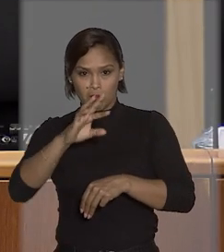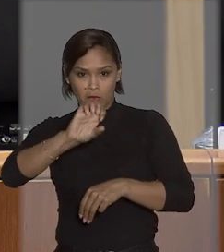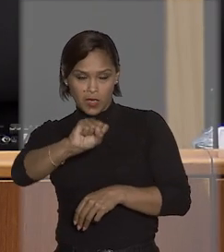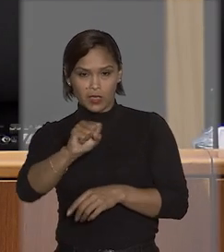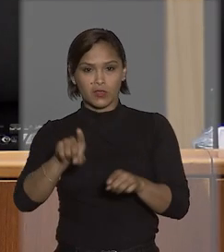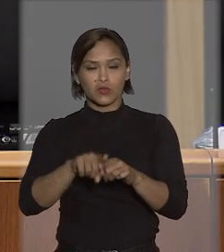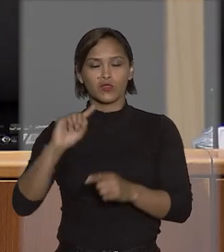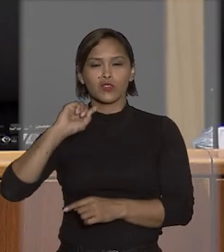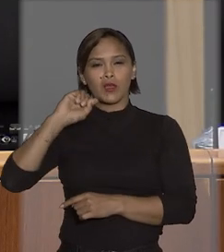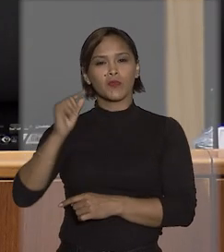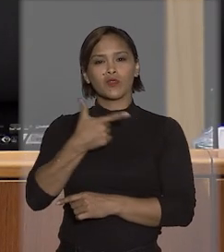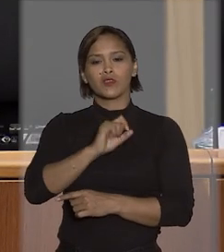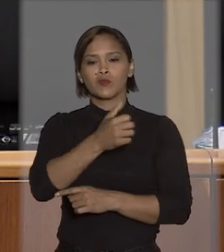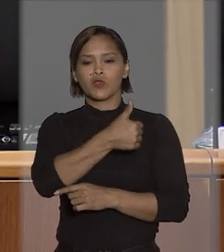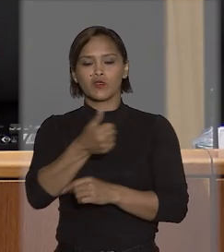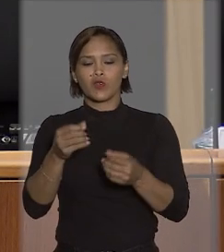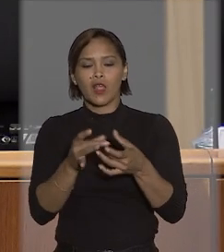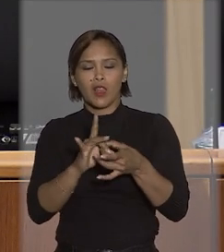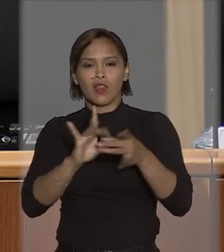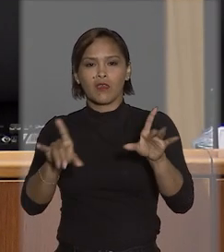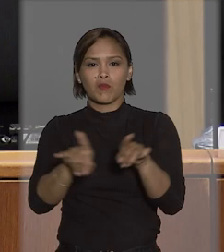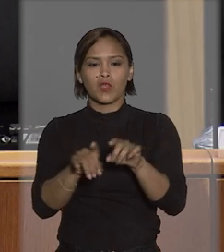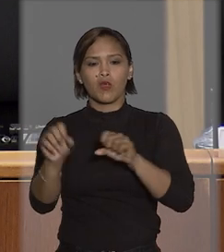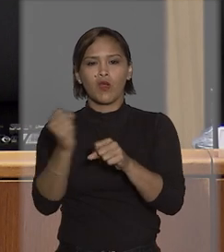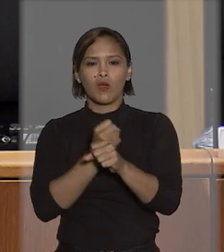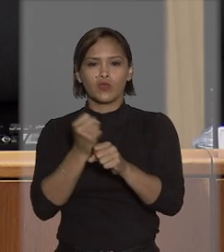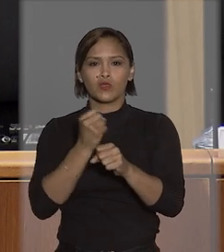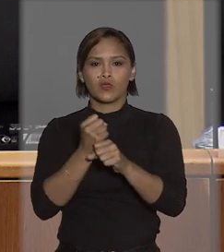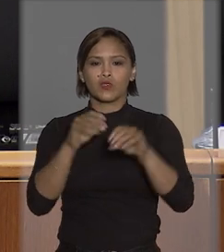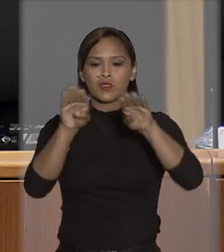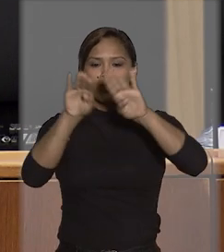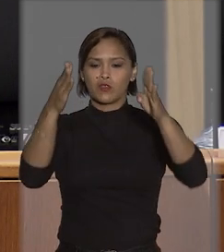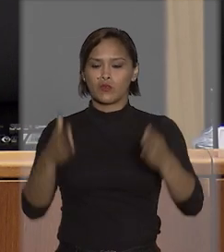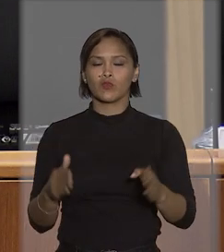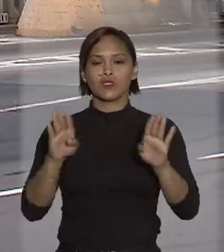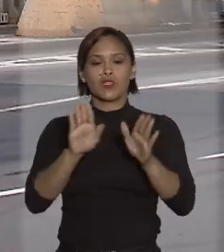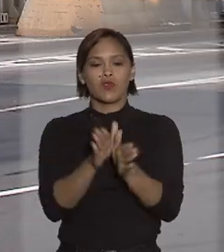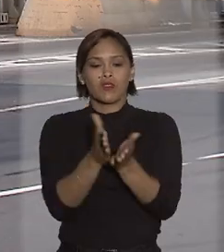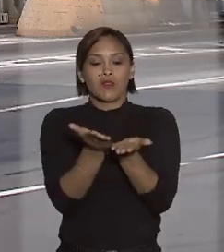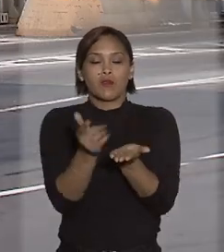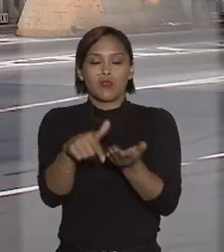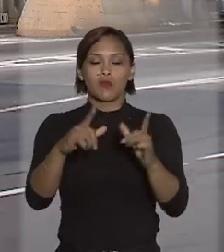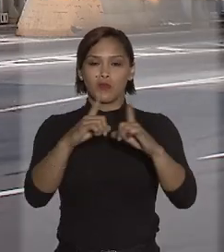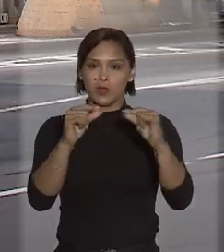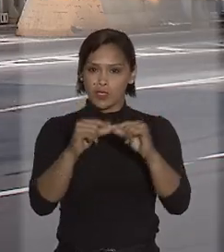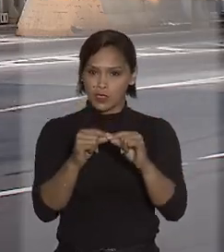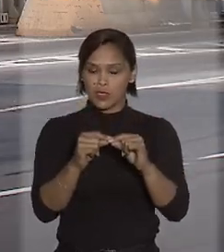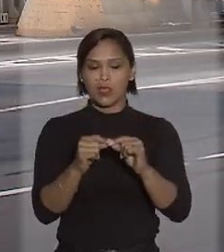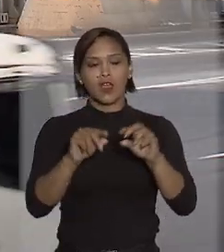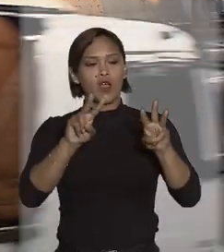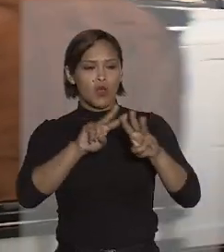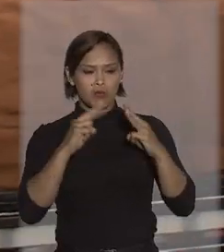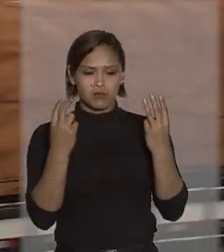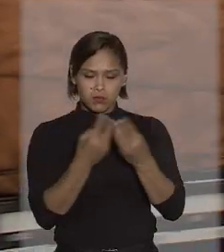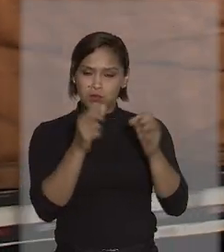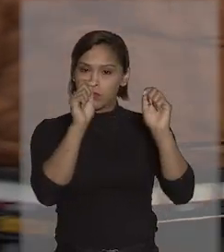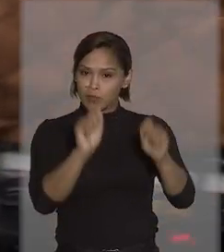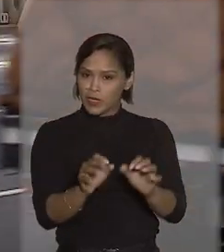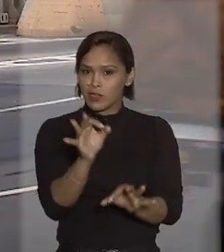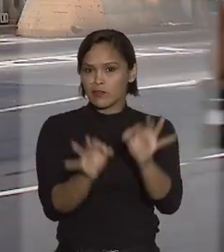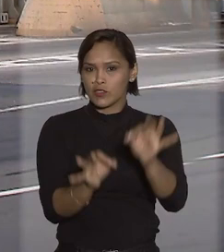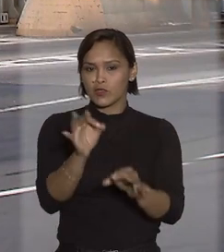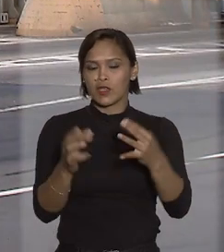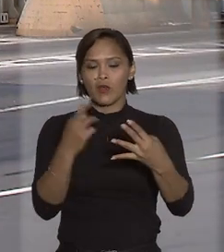de abril de 2021, que liberou a retomada da construção do Museu da Bíblia em Brasília. O colegiado também vai julgar